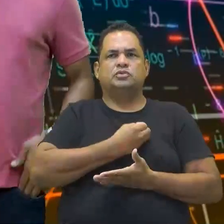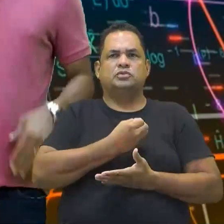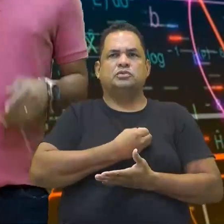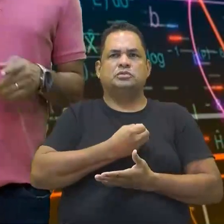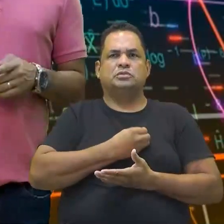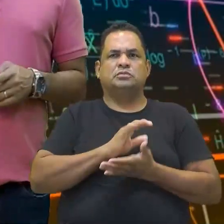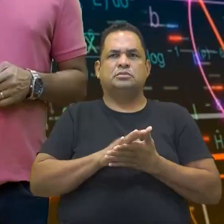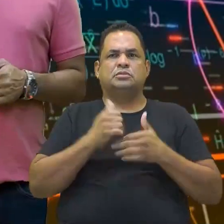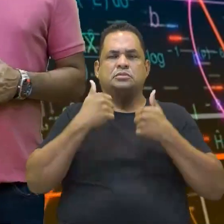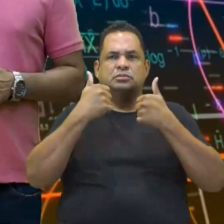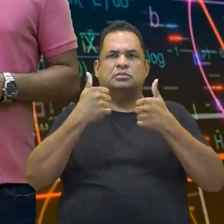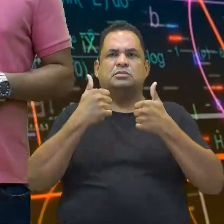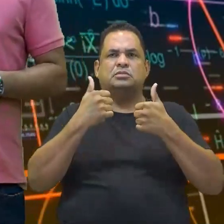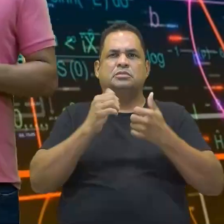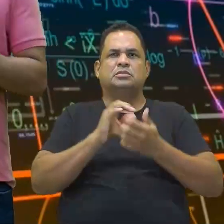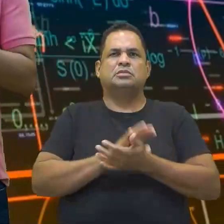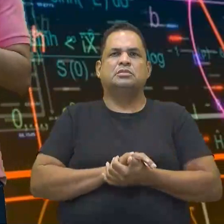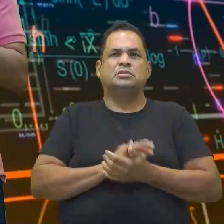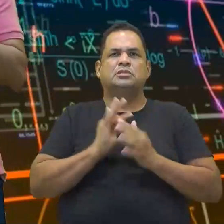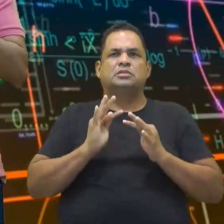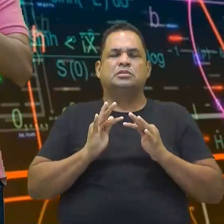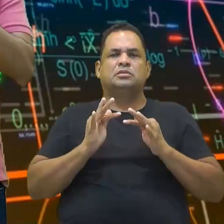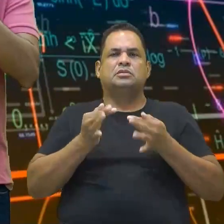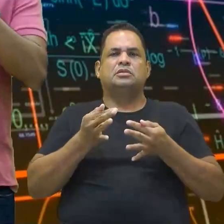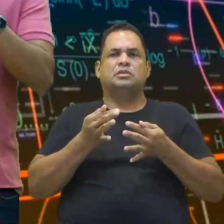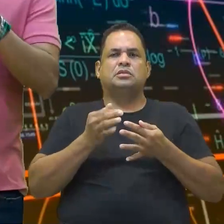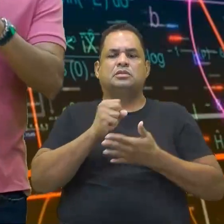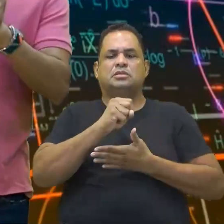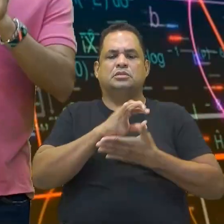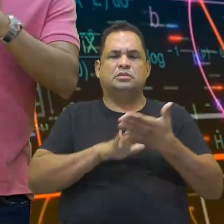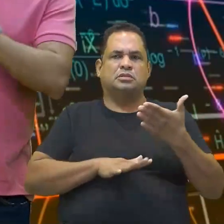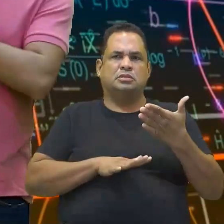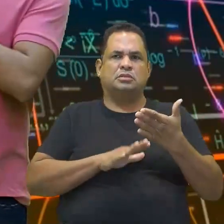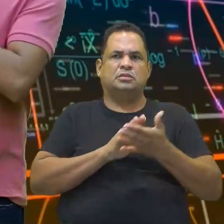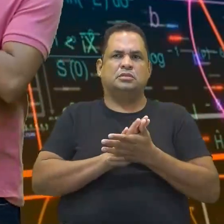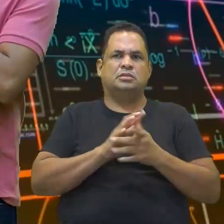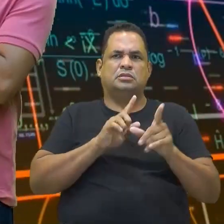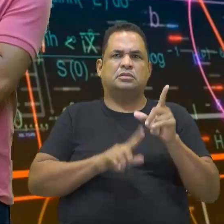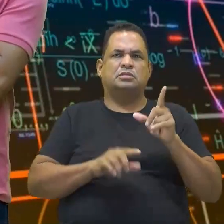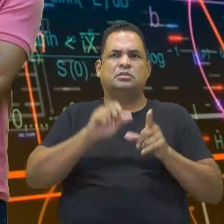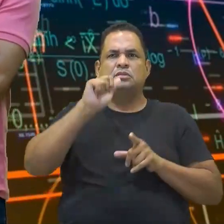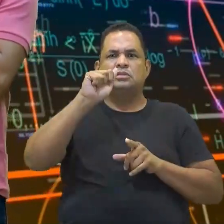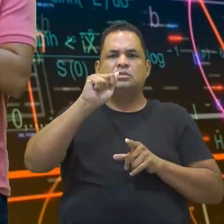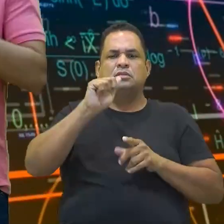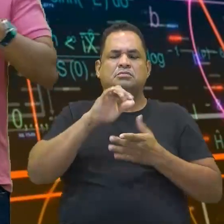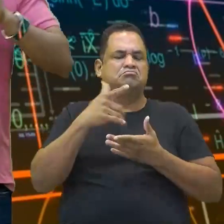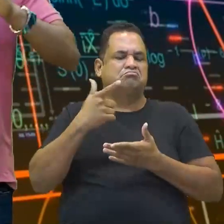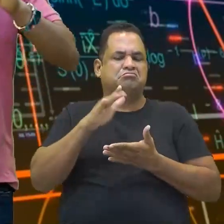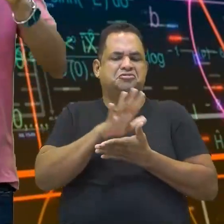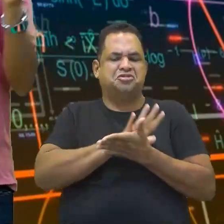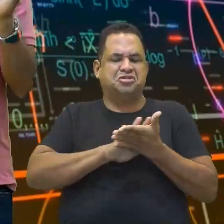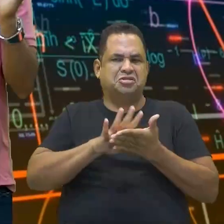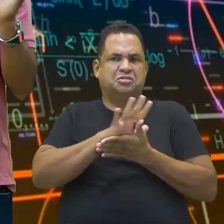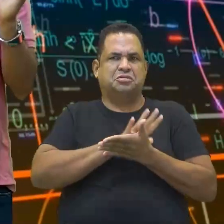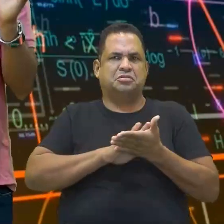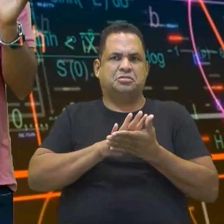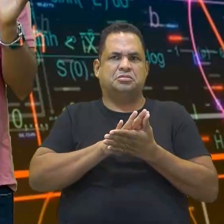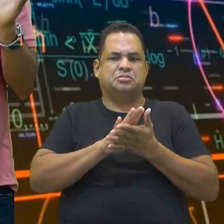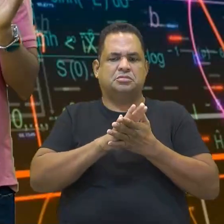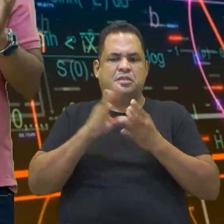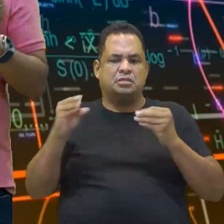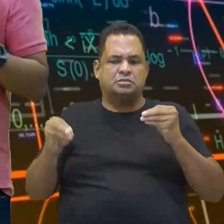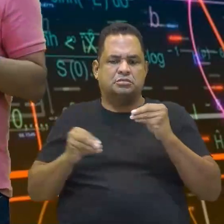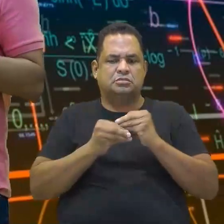Beleza. Beleza? Na última questão, nós vimos que na letra A estava o vazio. Aquele complemento entre